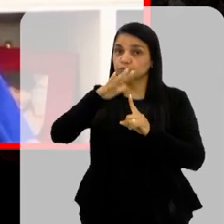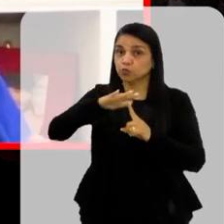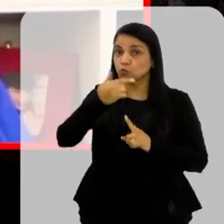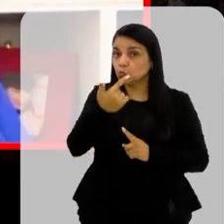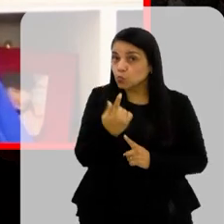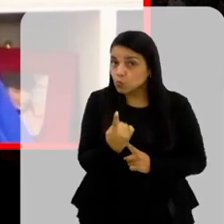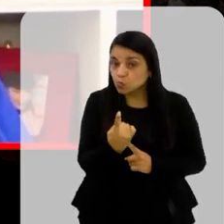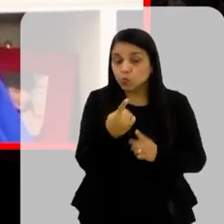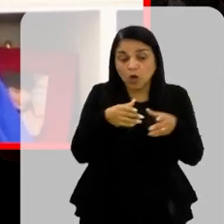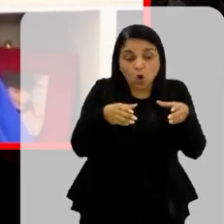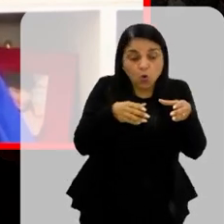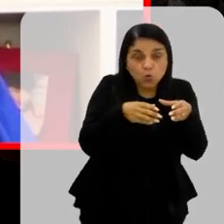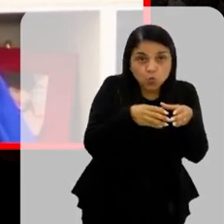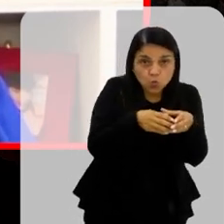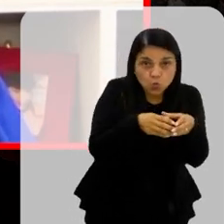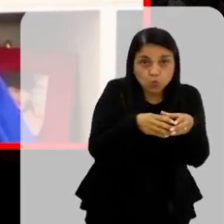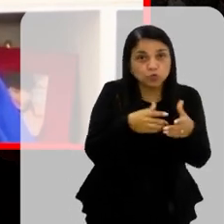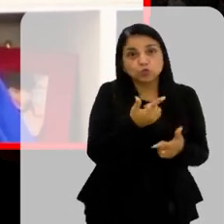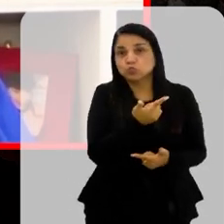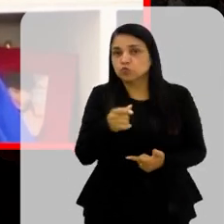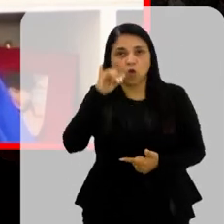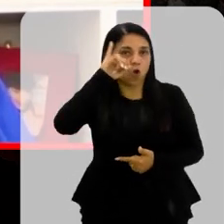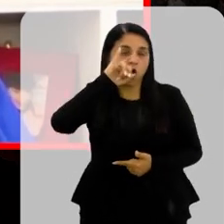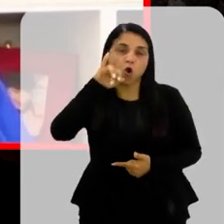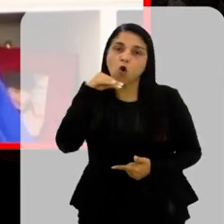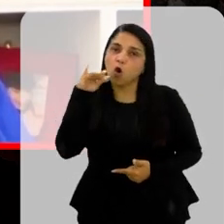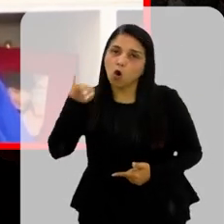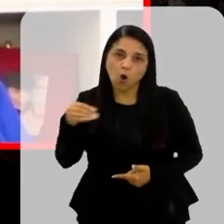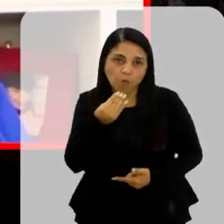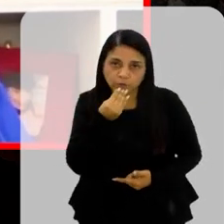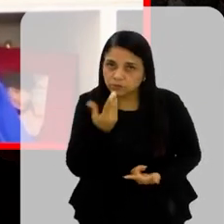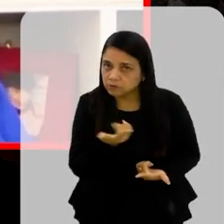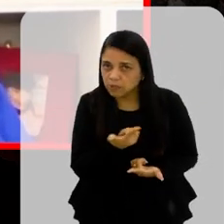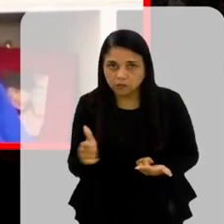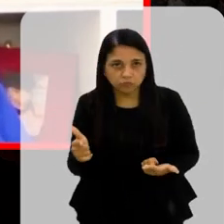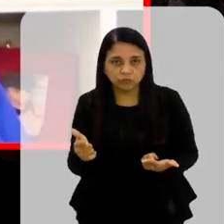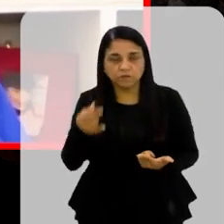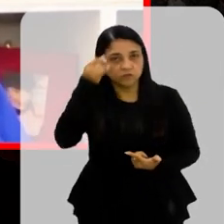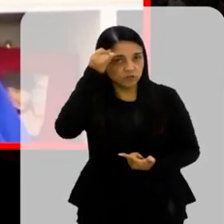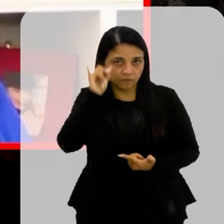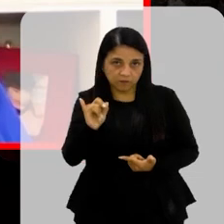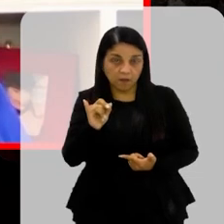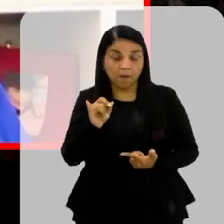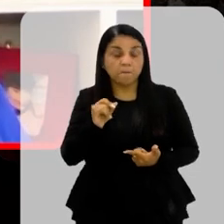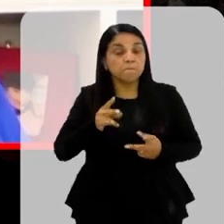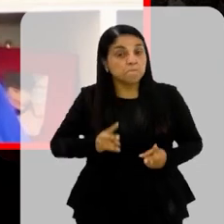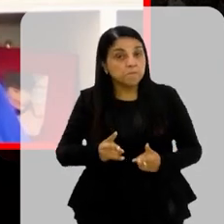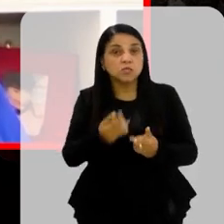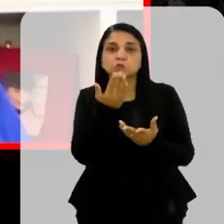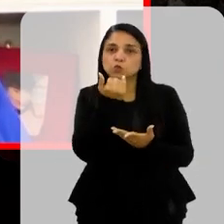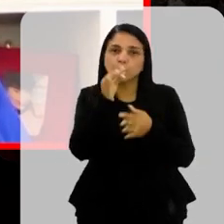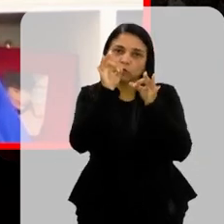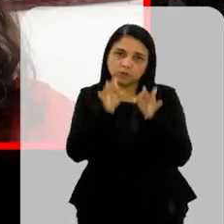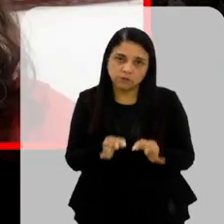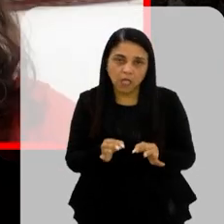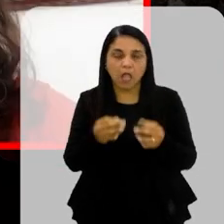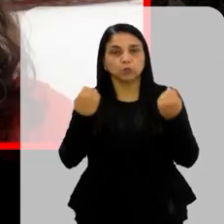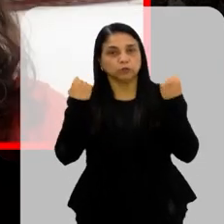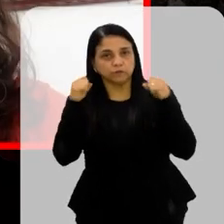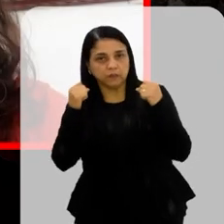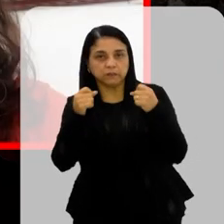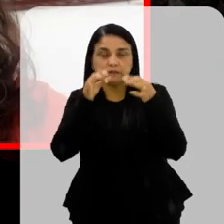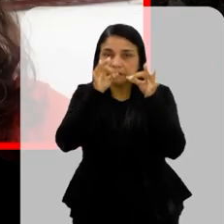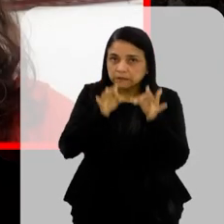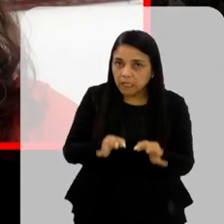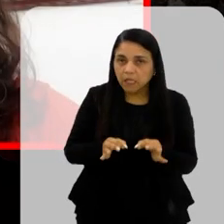de pessoas com diabetes Que não tiveram oportunidade de evitar isso, mesmo fazendo tudo certo Então, acho